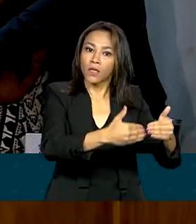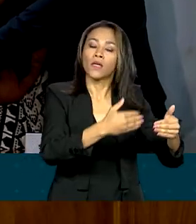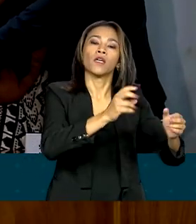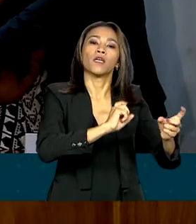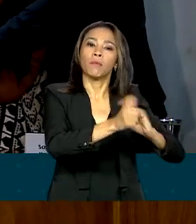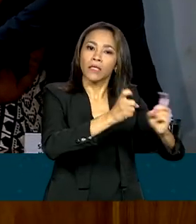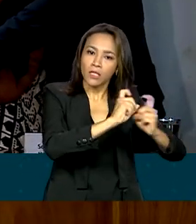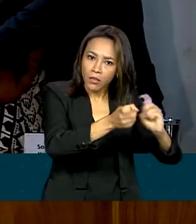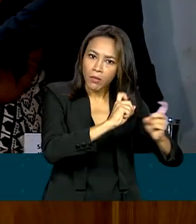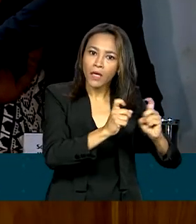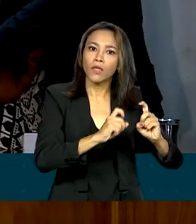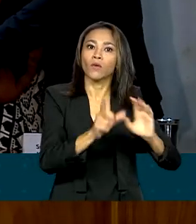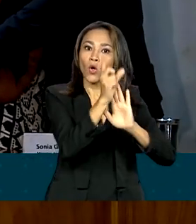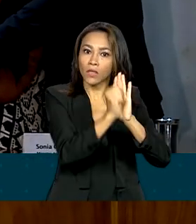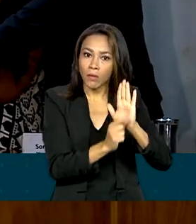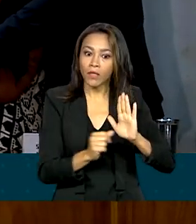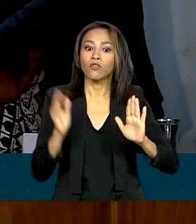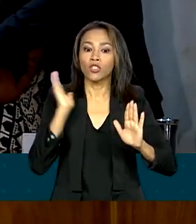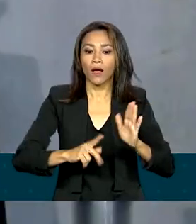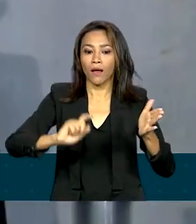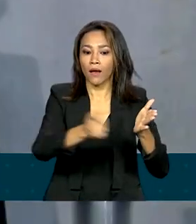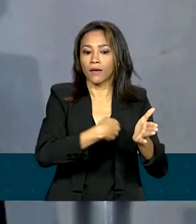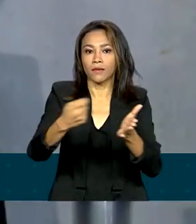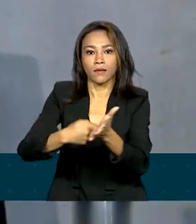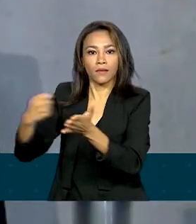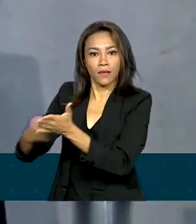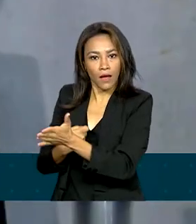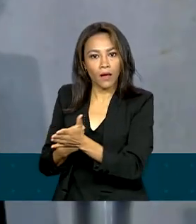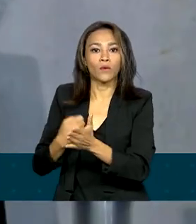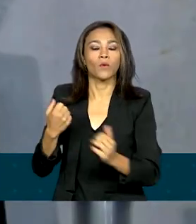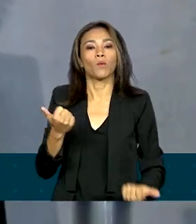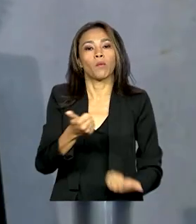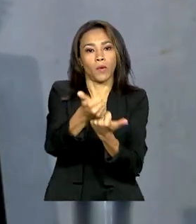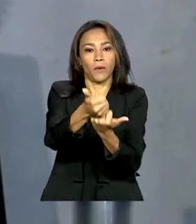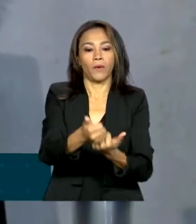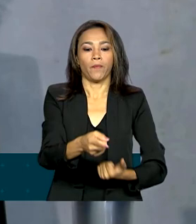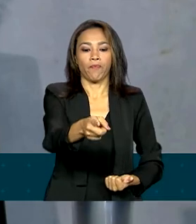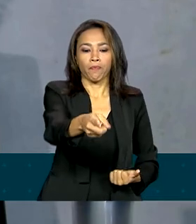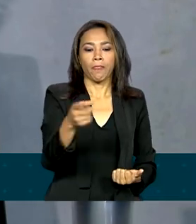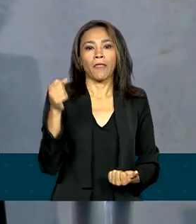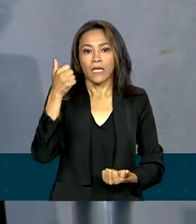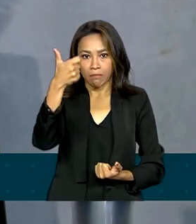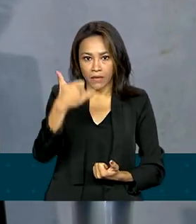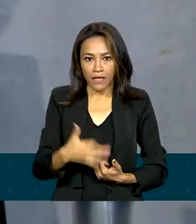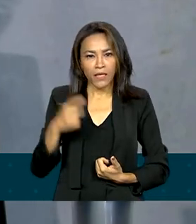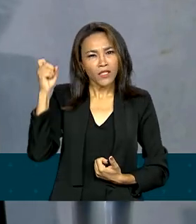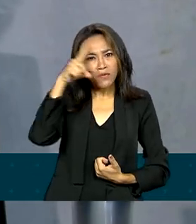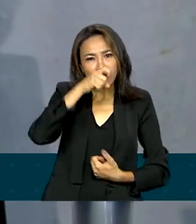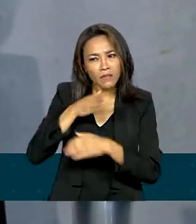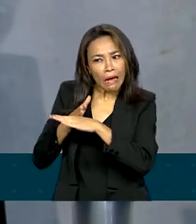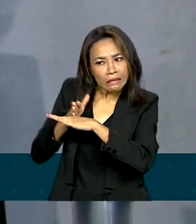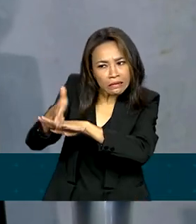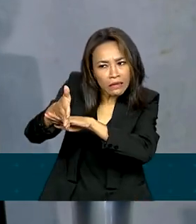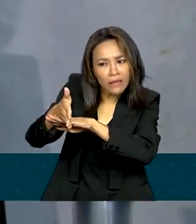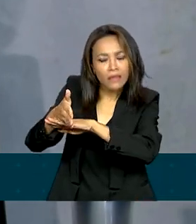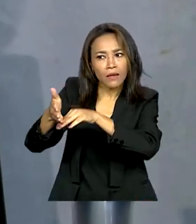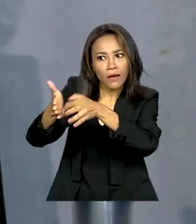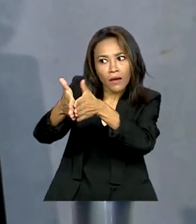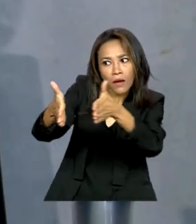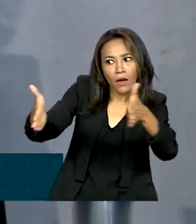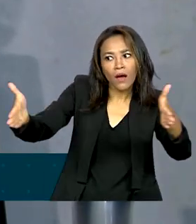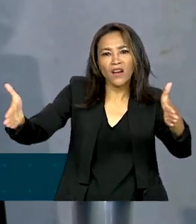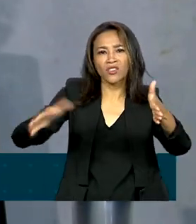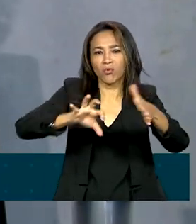assinaram um acordo de cooperação nesta quinta-feira. Uma área de difícil acesso, o território é muito grande, as comunidades são muito